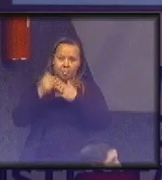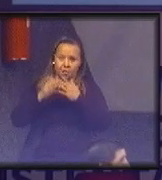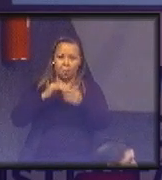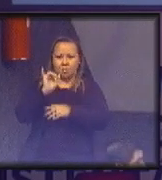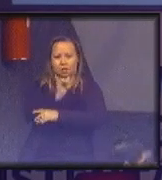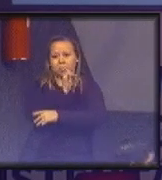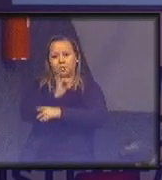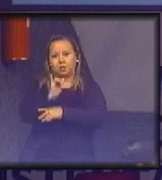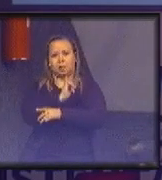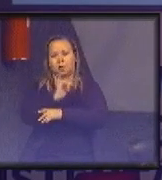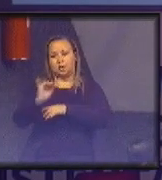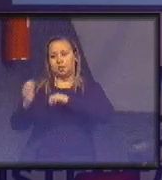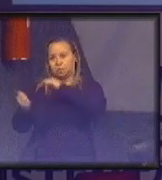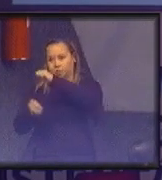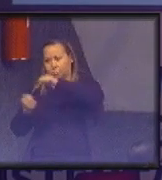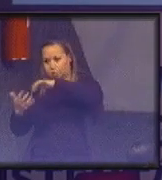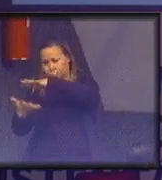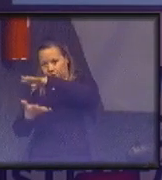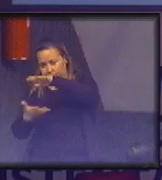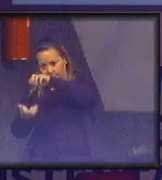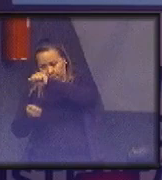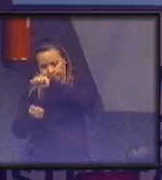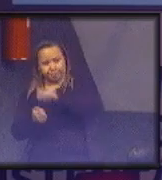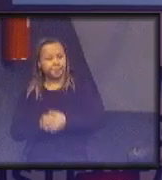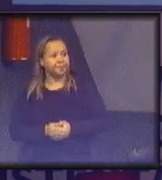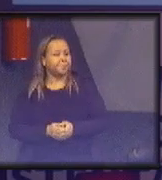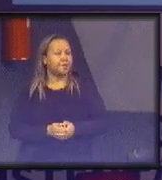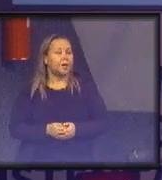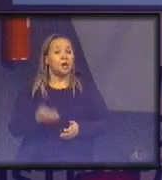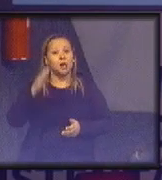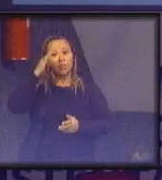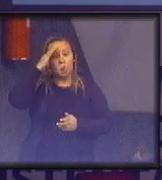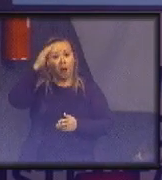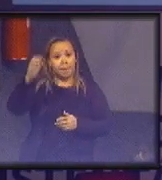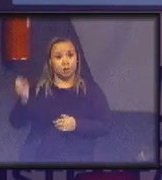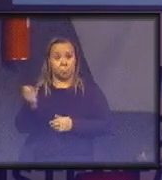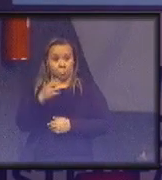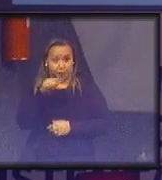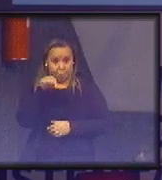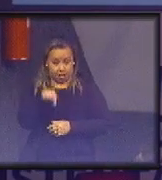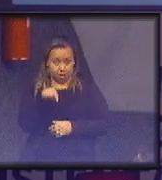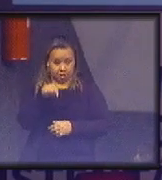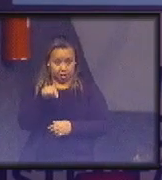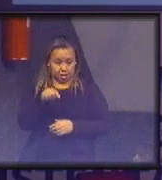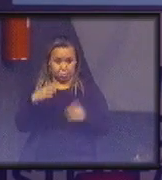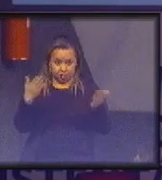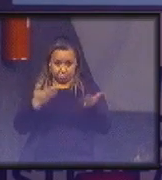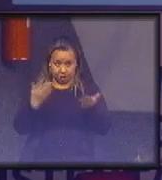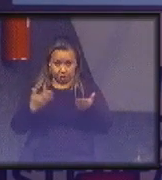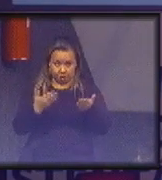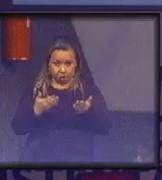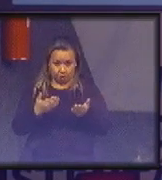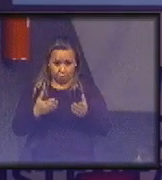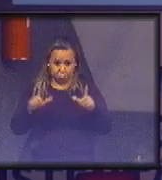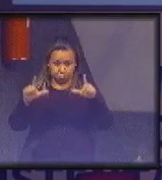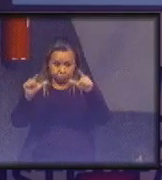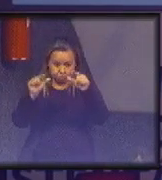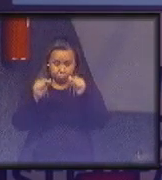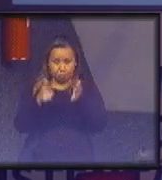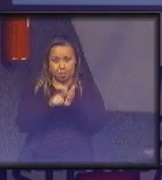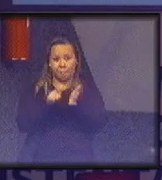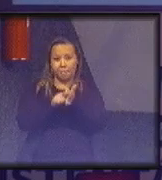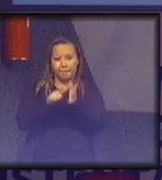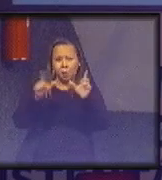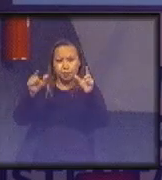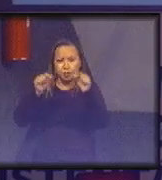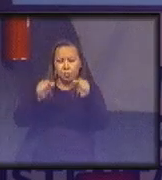sustentável. e a principal novidade é essa, que agora o consumo de papel per capita, o consumo de